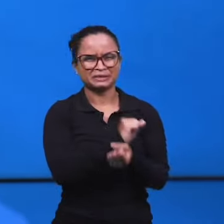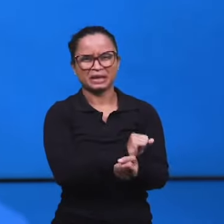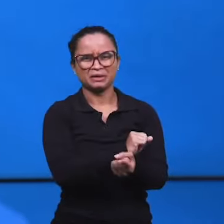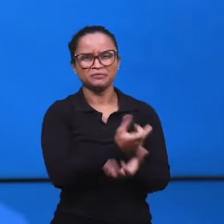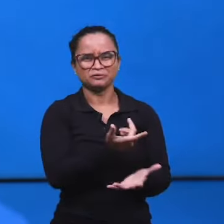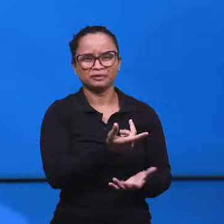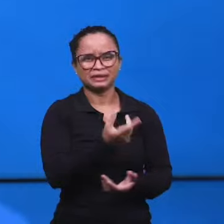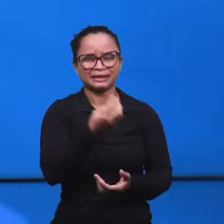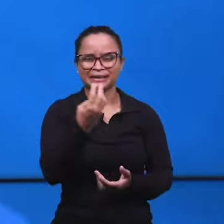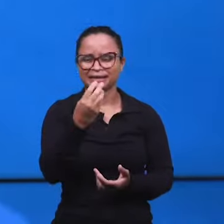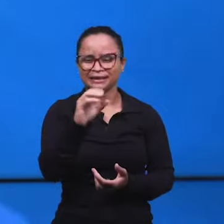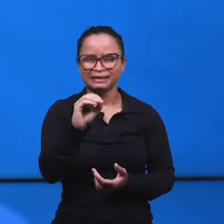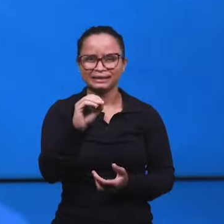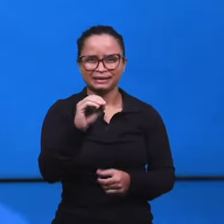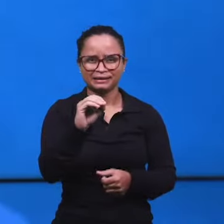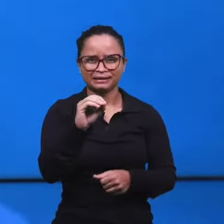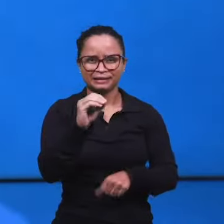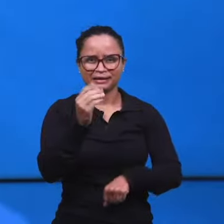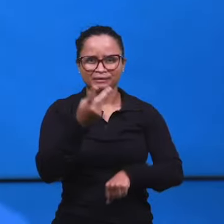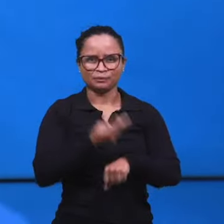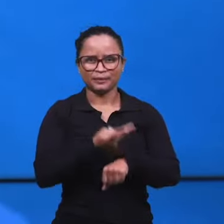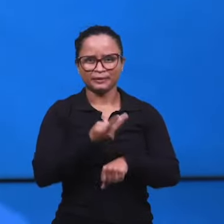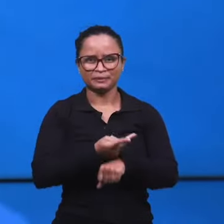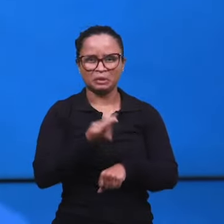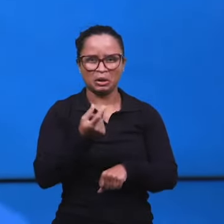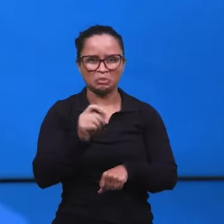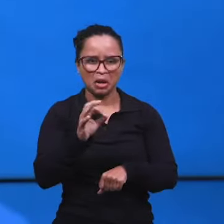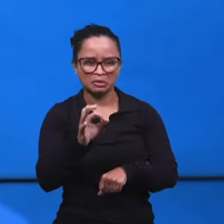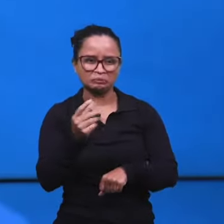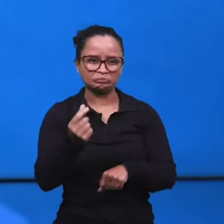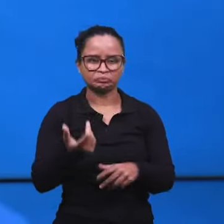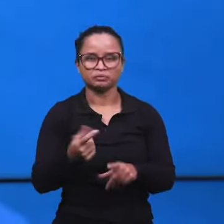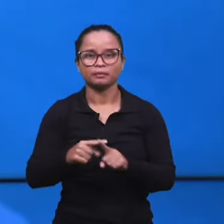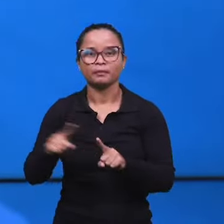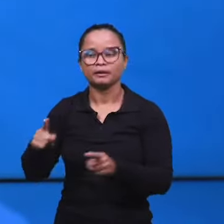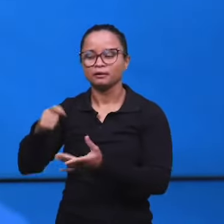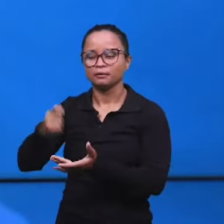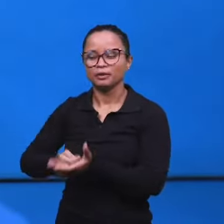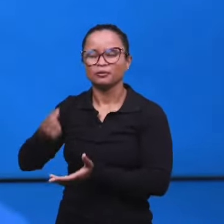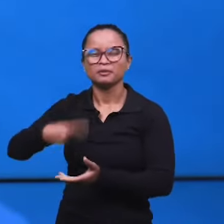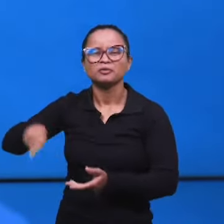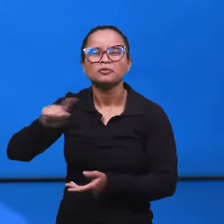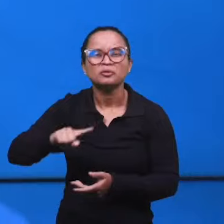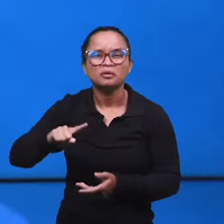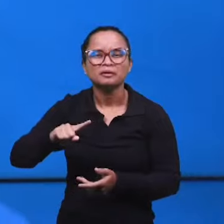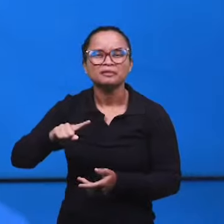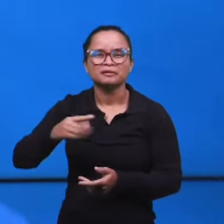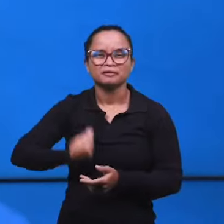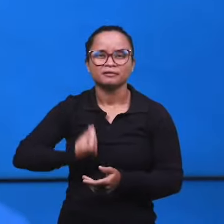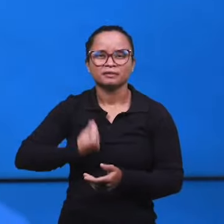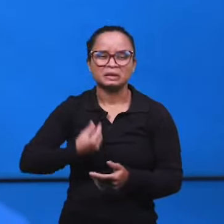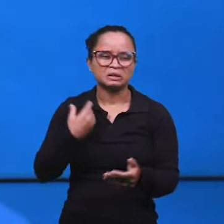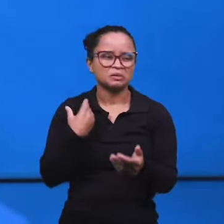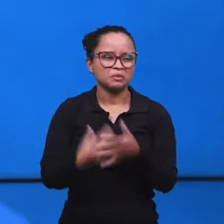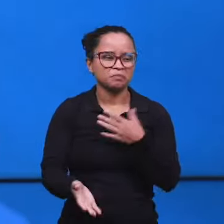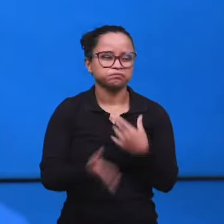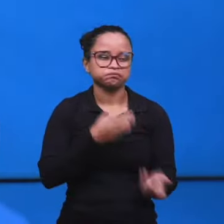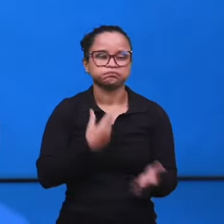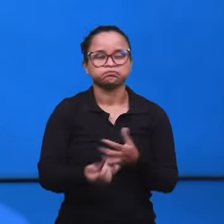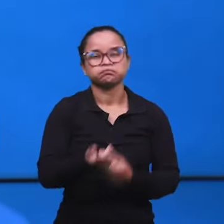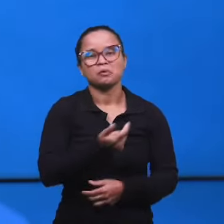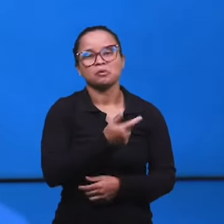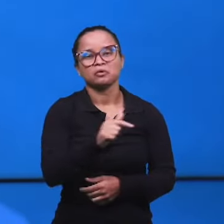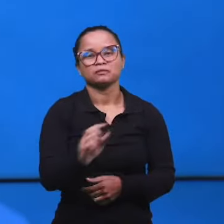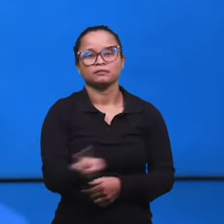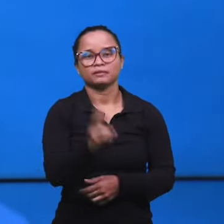um escravo, trinta moedas de prata. Mas o preço que ele pagou por nós foi o preço tão grande, né, que qualquer outro valor